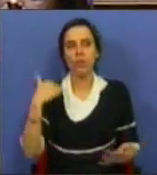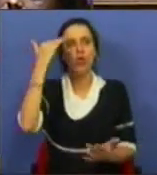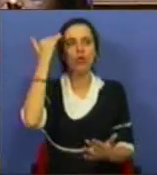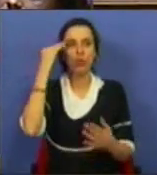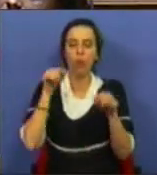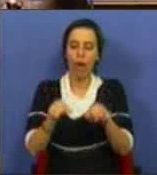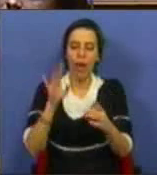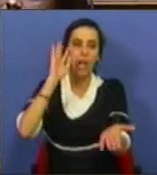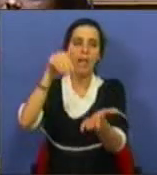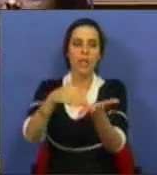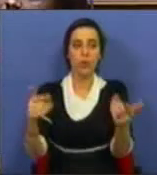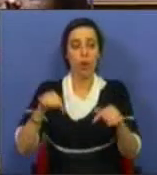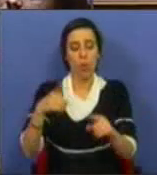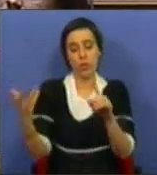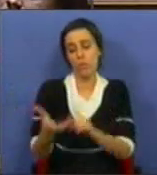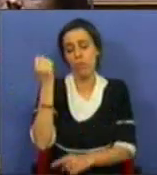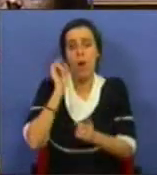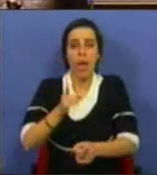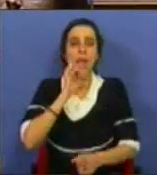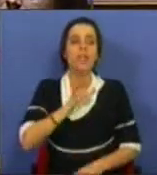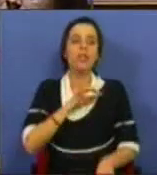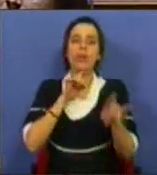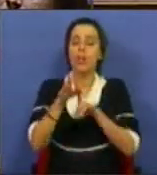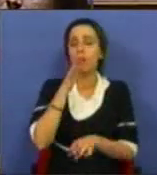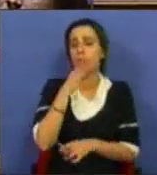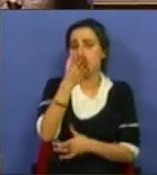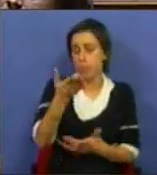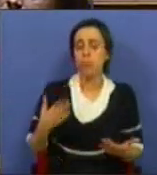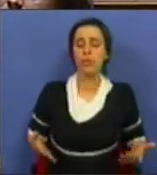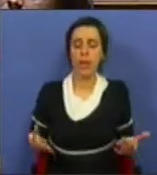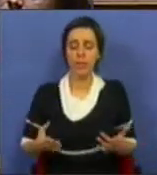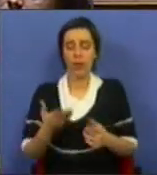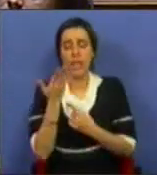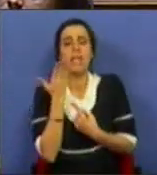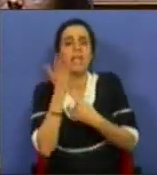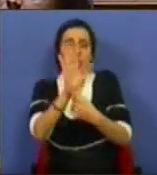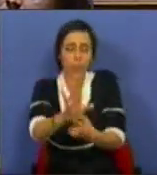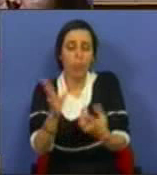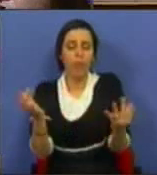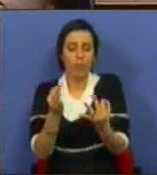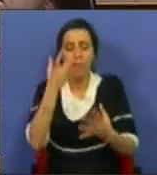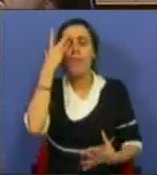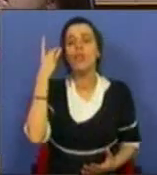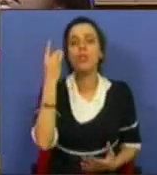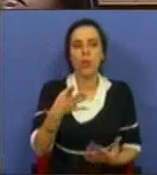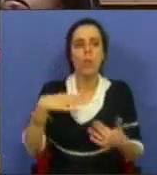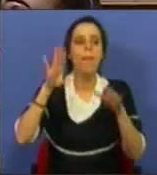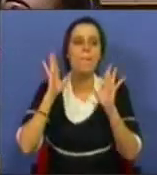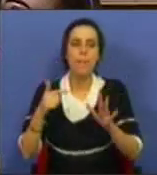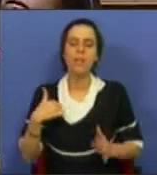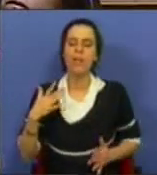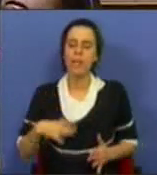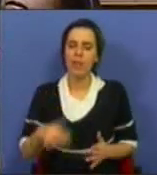este o resultado que hoje obtivemos e que a Sra. Deputada também exemplificou relativamente a Setúbal, mas queria